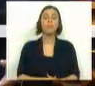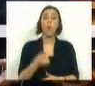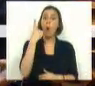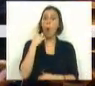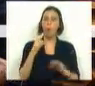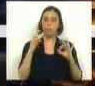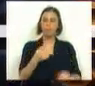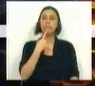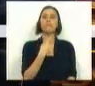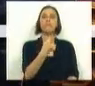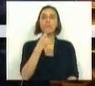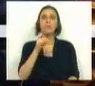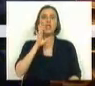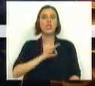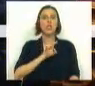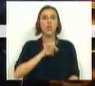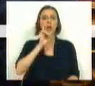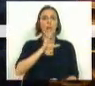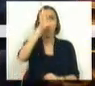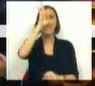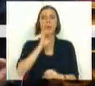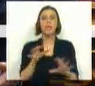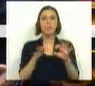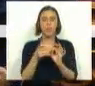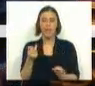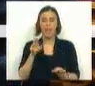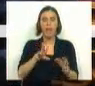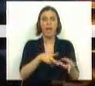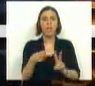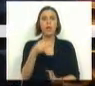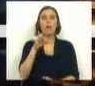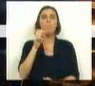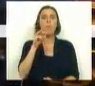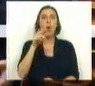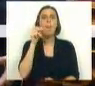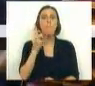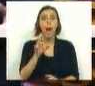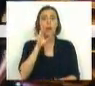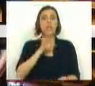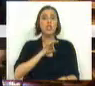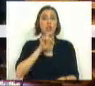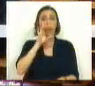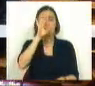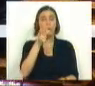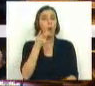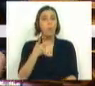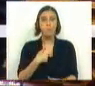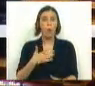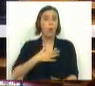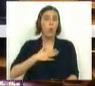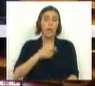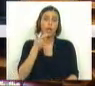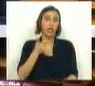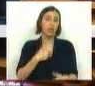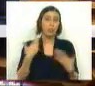Ontem mesmo questionámos a Sra. Ministra relativamente à taxa de execução do Promara e a Sra. Ministra não soube responder ou não quis